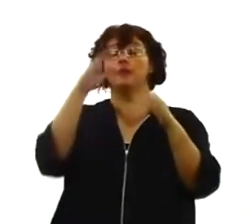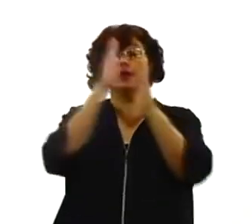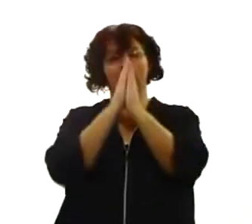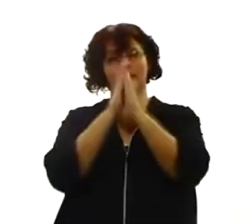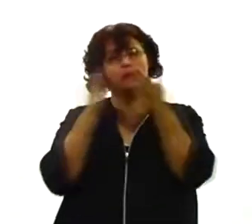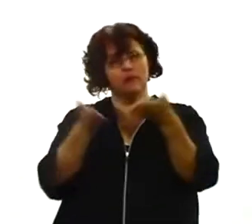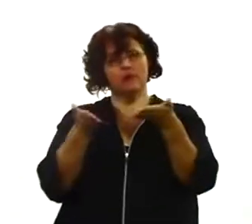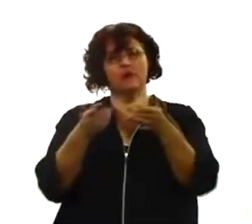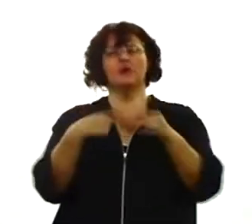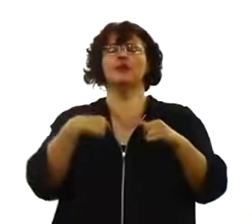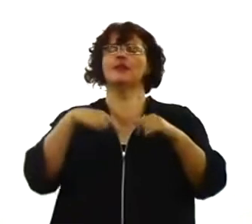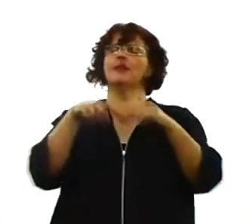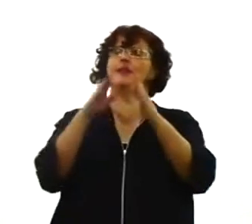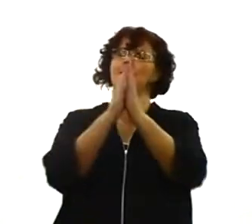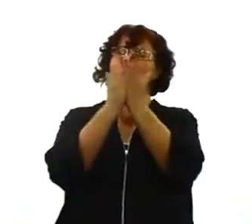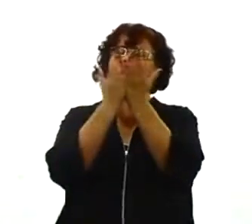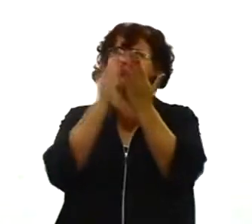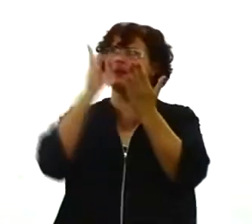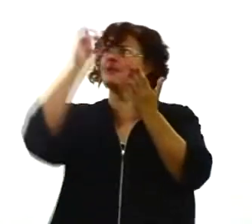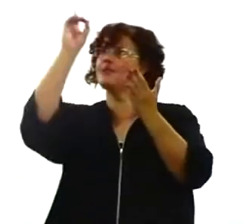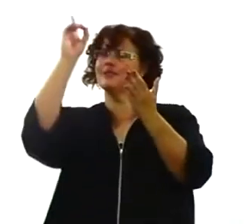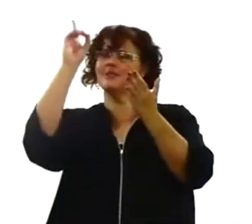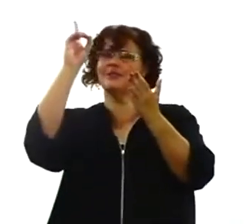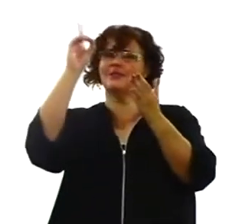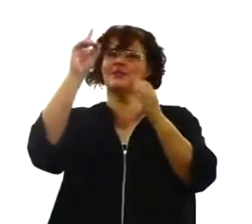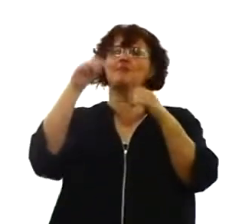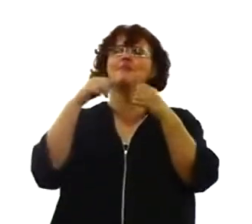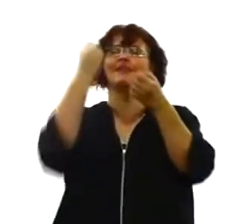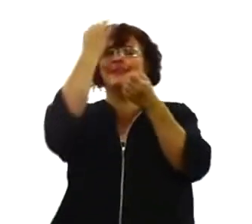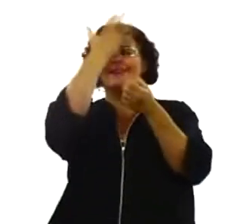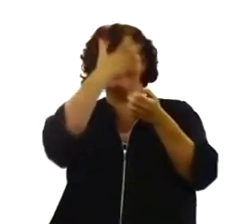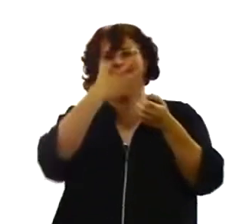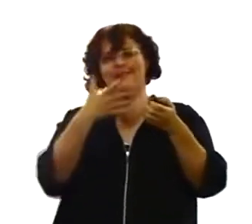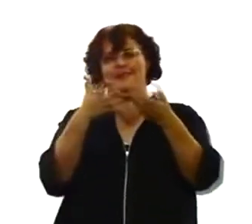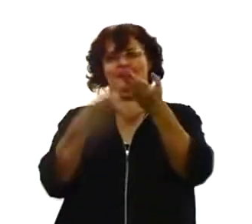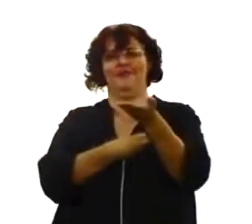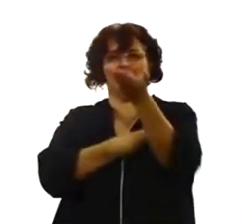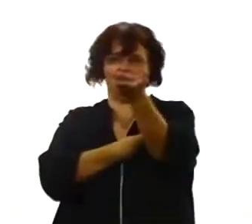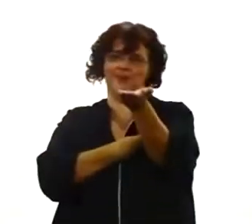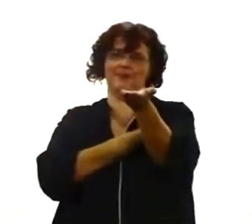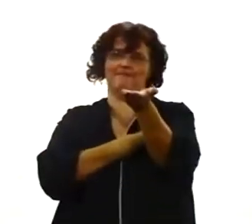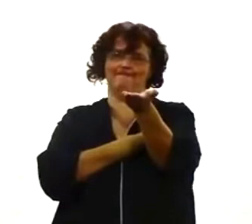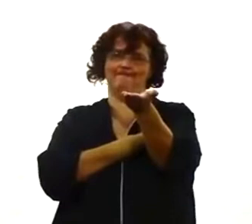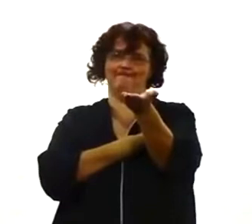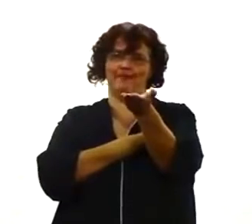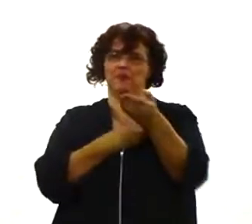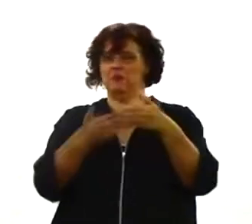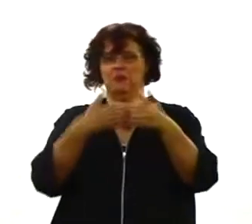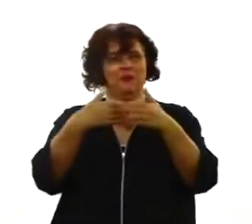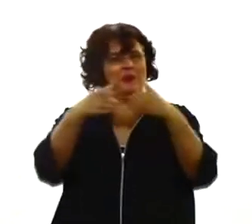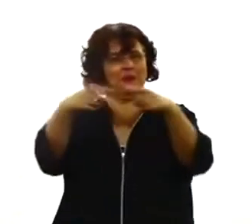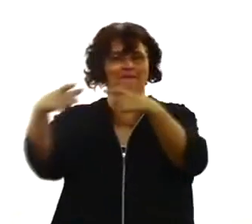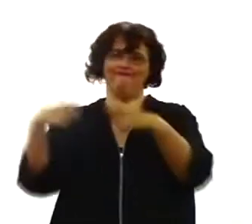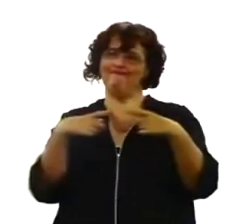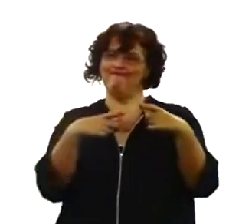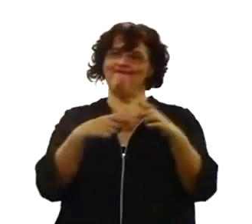comunique graça para a sua vida onde você estiver. Eu vou ler o texto que está na primeira carta